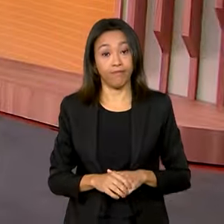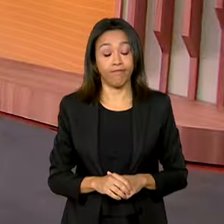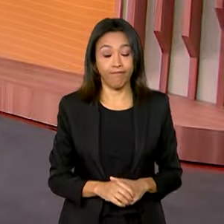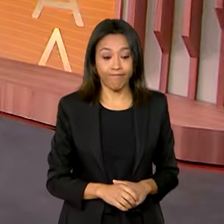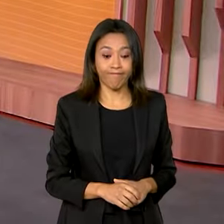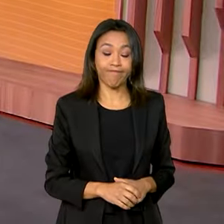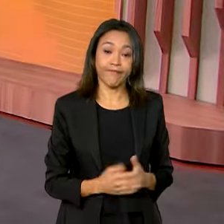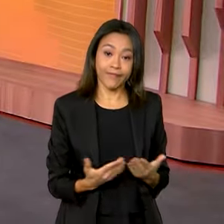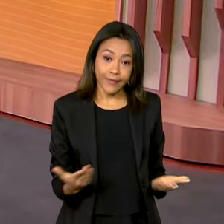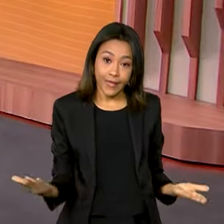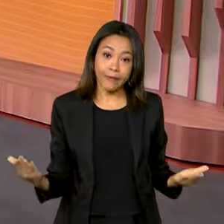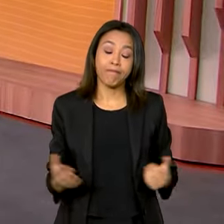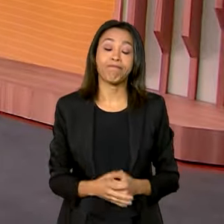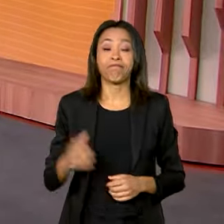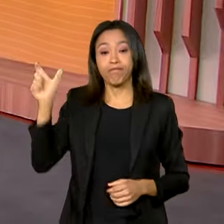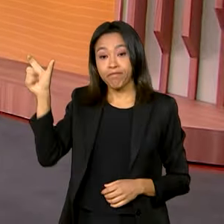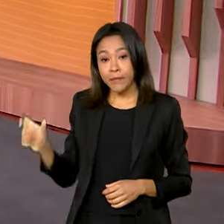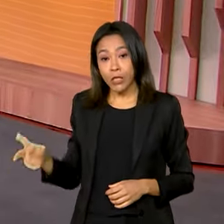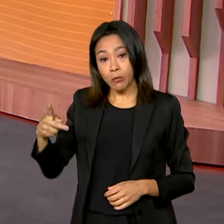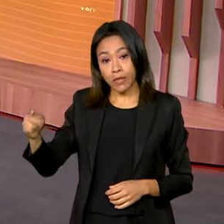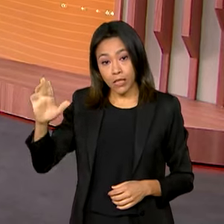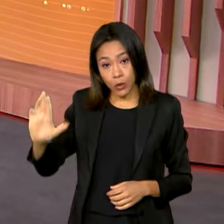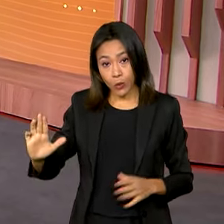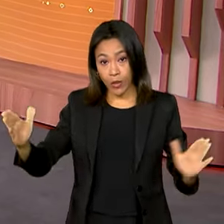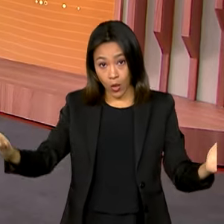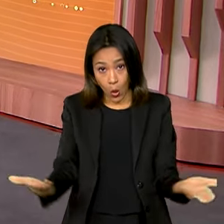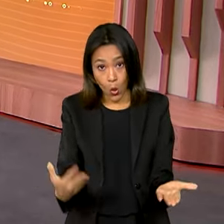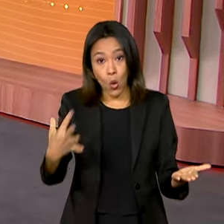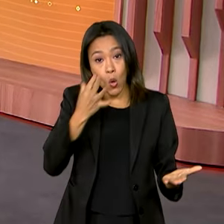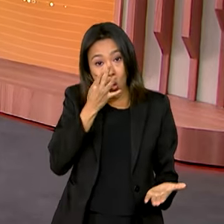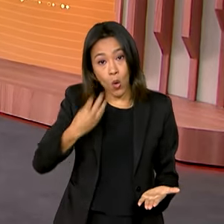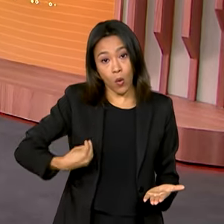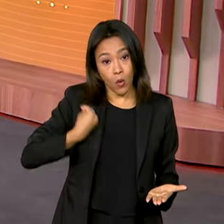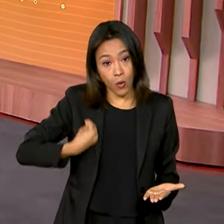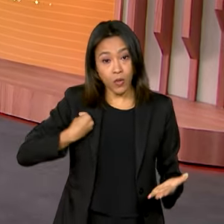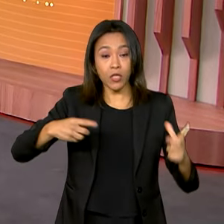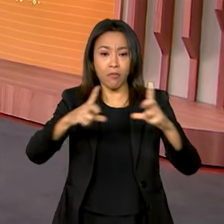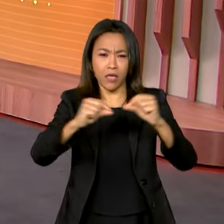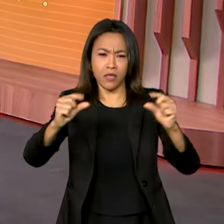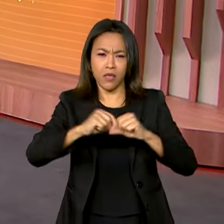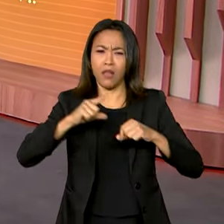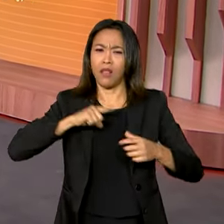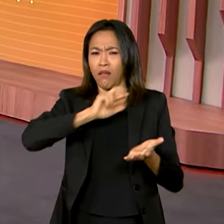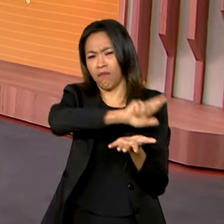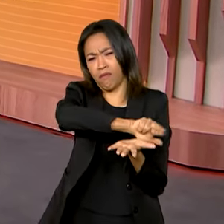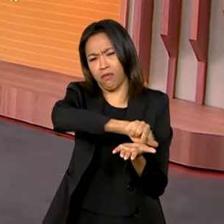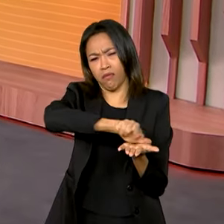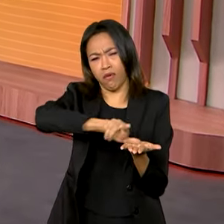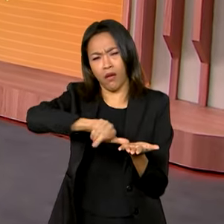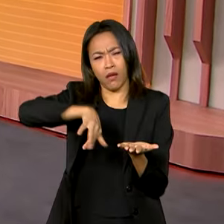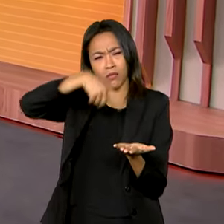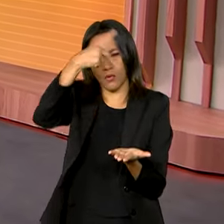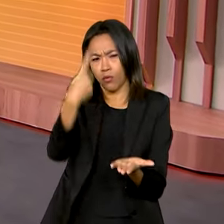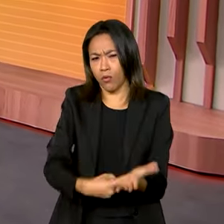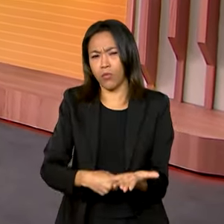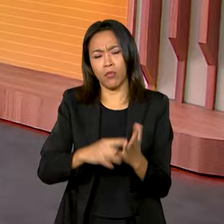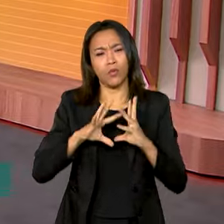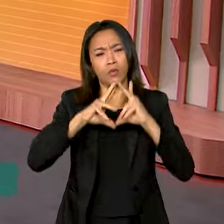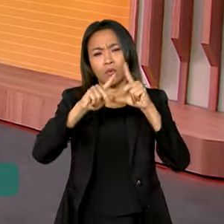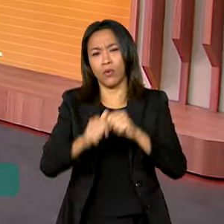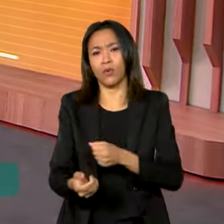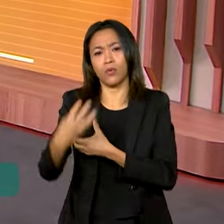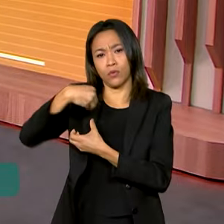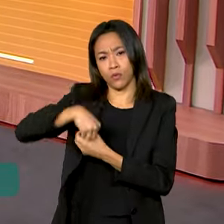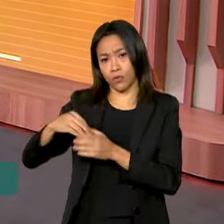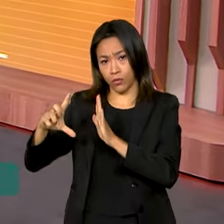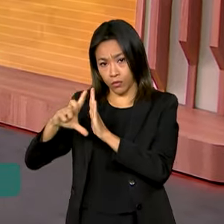Pois é, e o presidente Lula passa hoje o dia em Brasília, onde terá diversos compromissos, quase todos no Palácio do